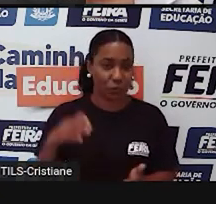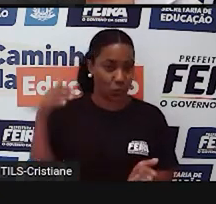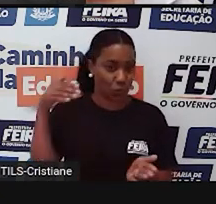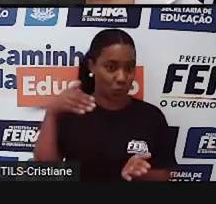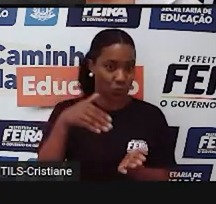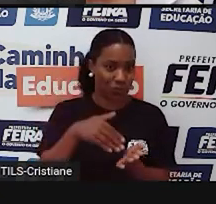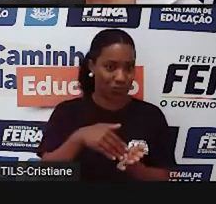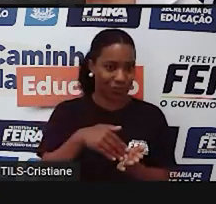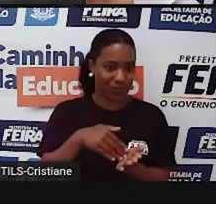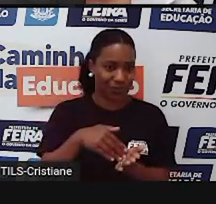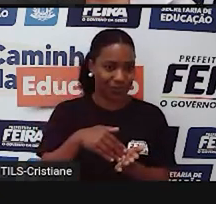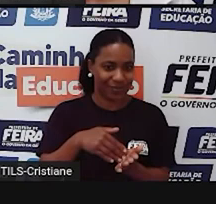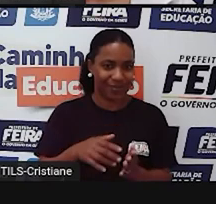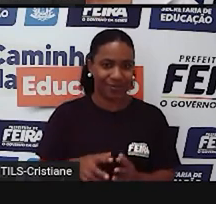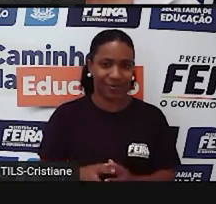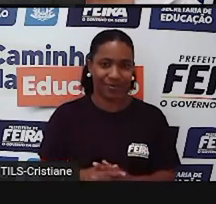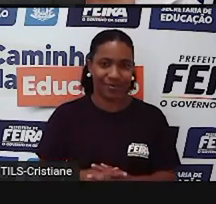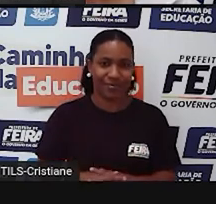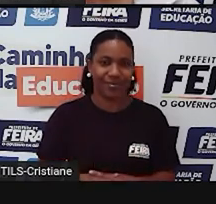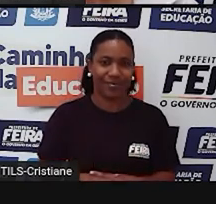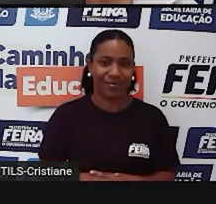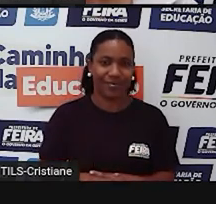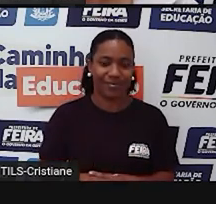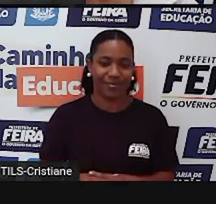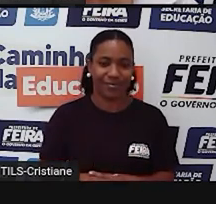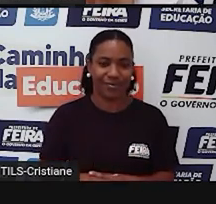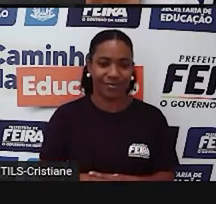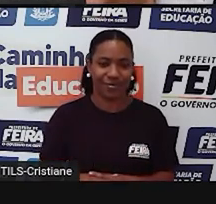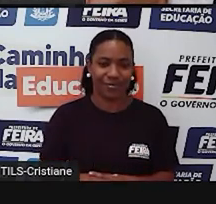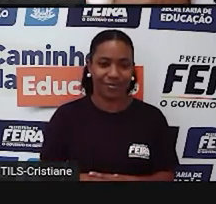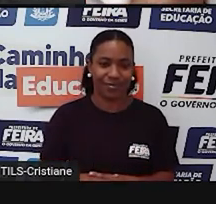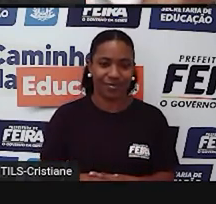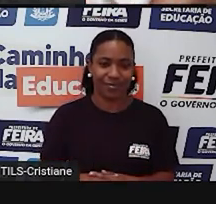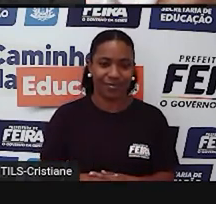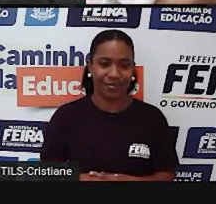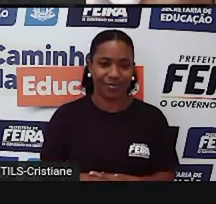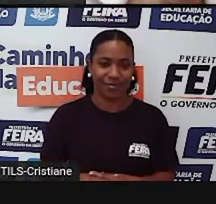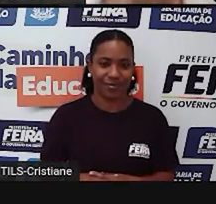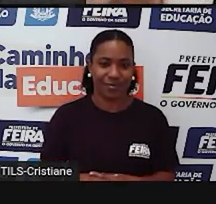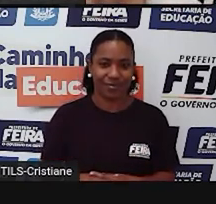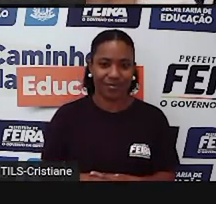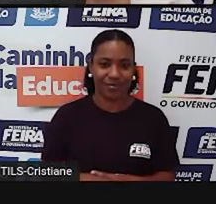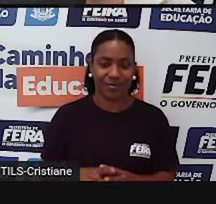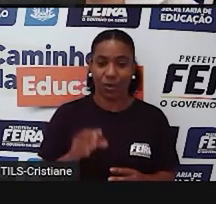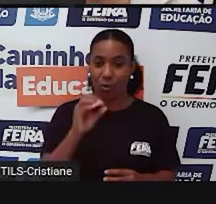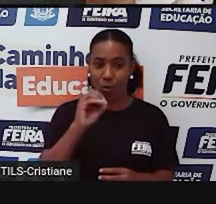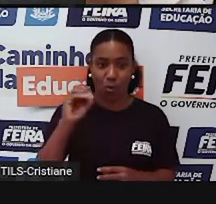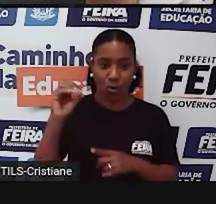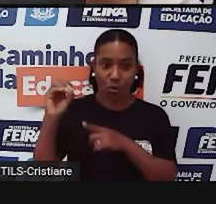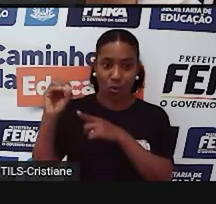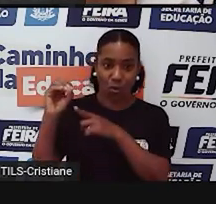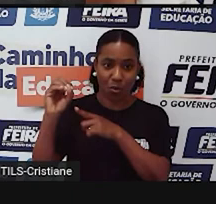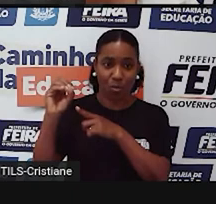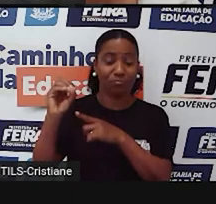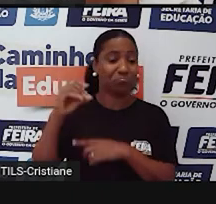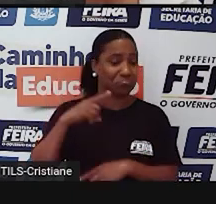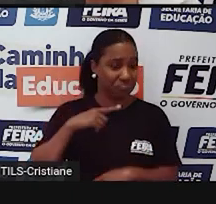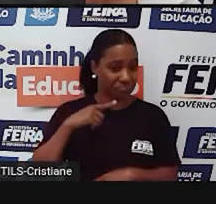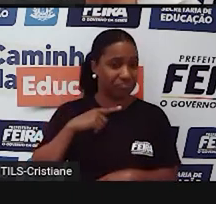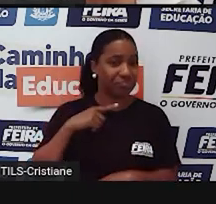O, né, vamos divulgar o O, olha quantas letras O nós temos, né, esse problema,